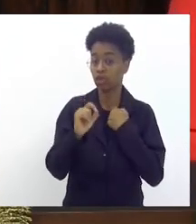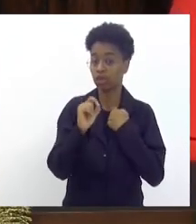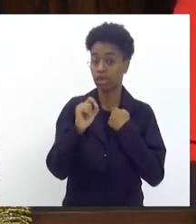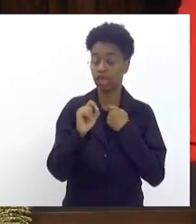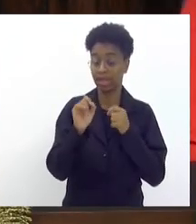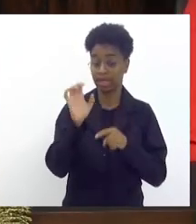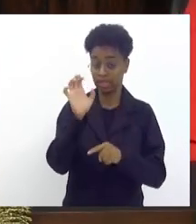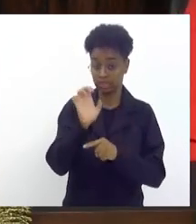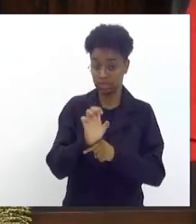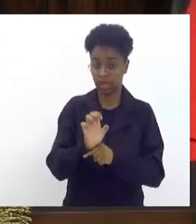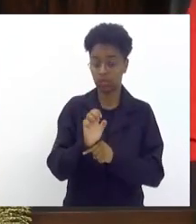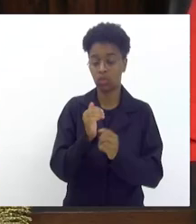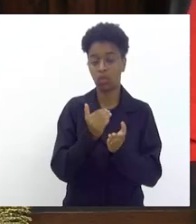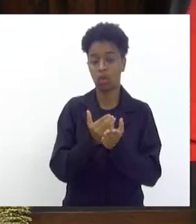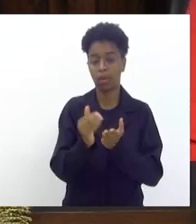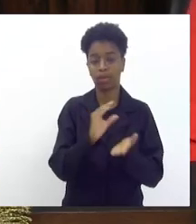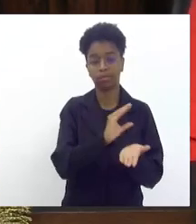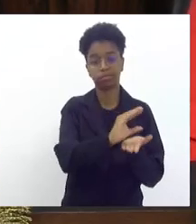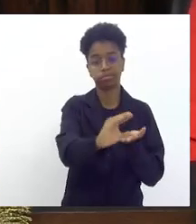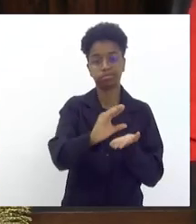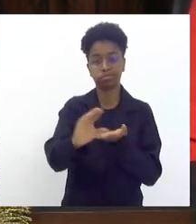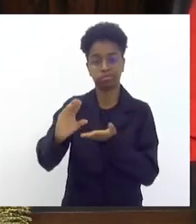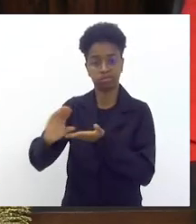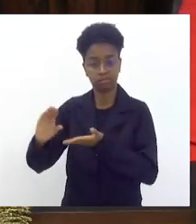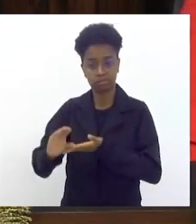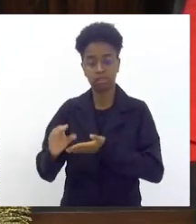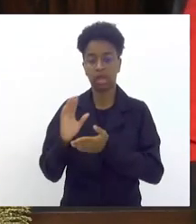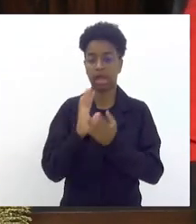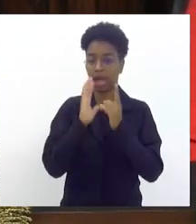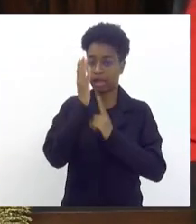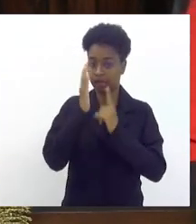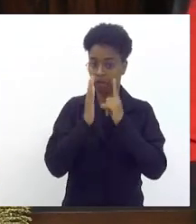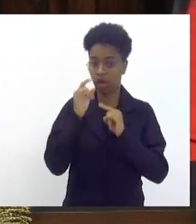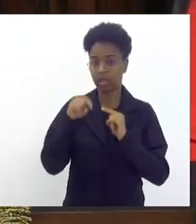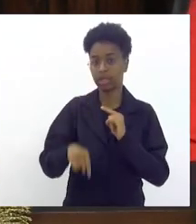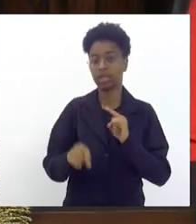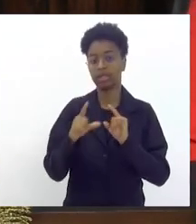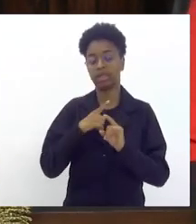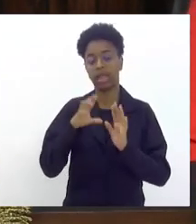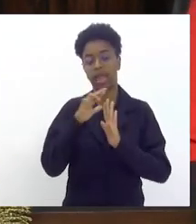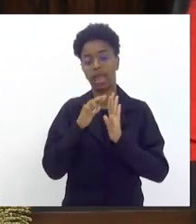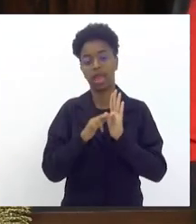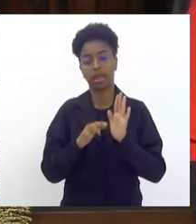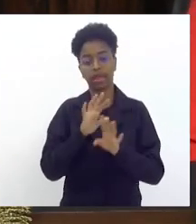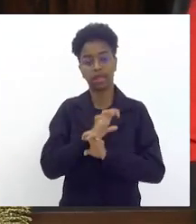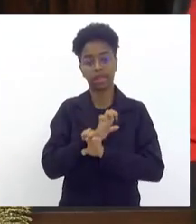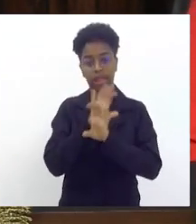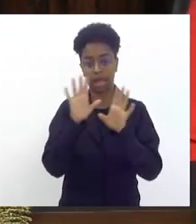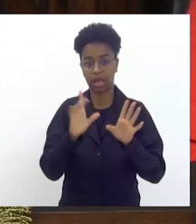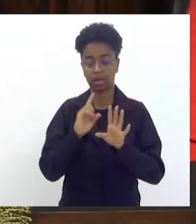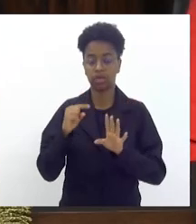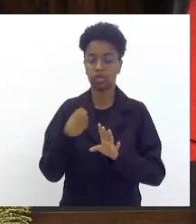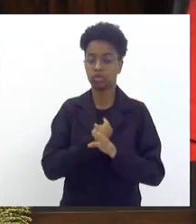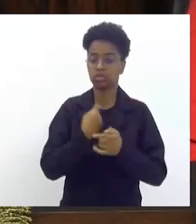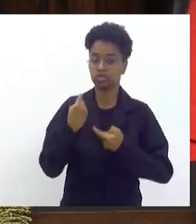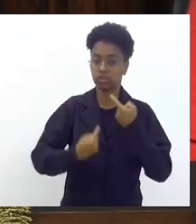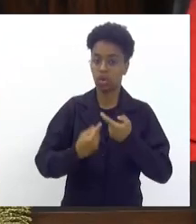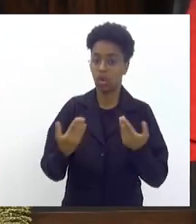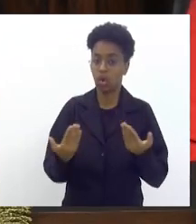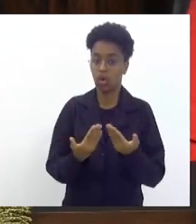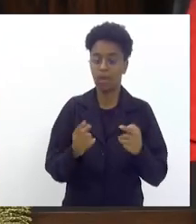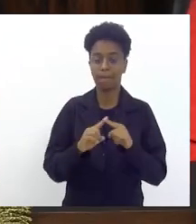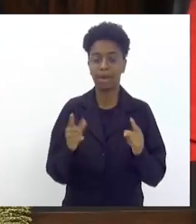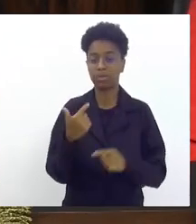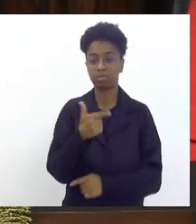a subsidiar o carnaval do estado do Rio de Janeiro com uma regra clara é isso que nós estamos aqui discutindo nessa manhã de hoje mas não